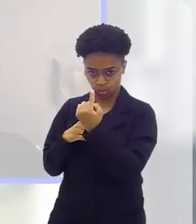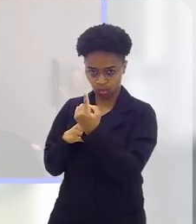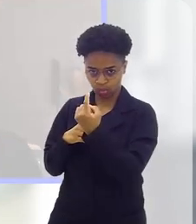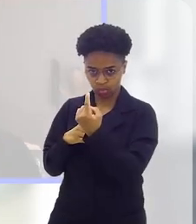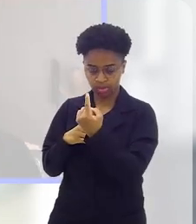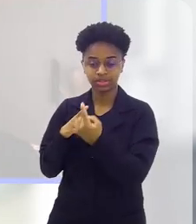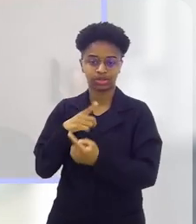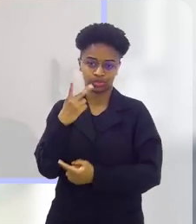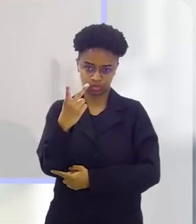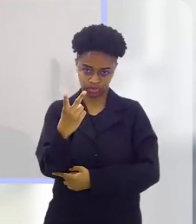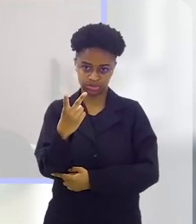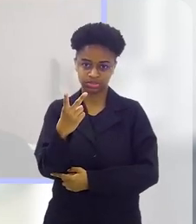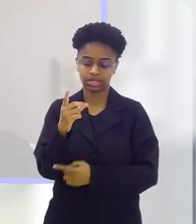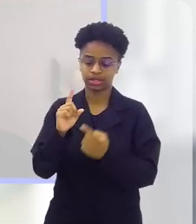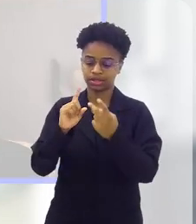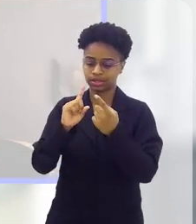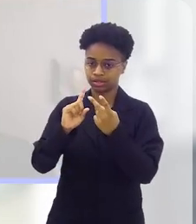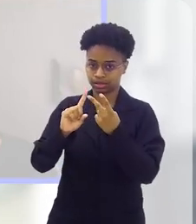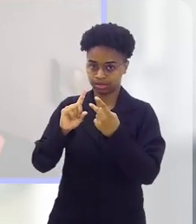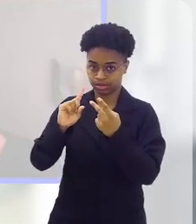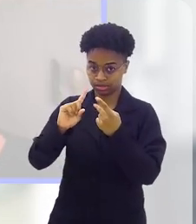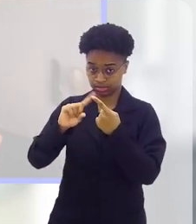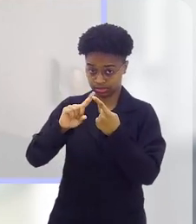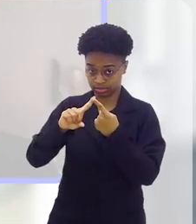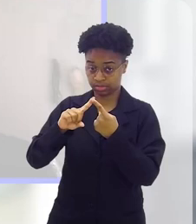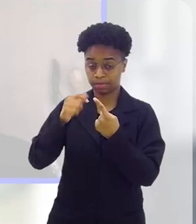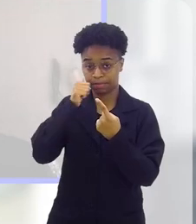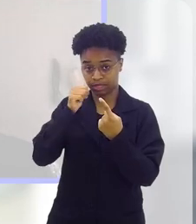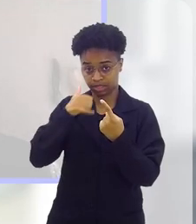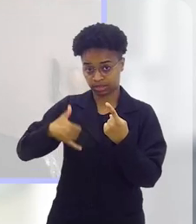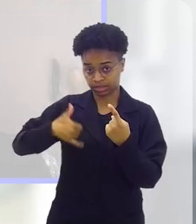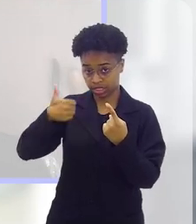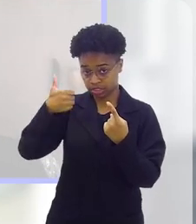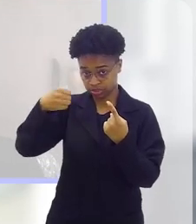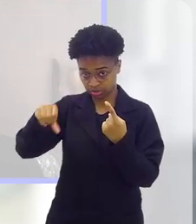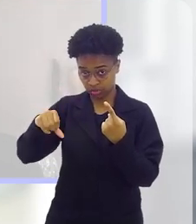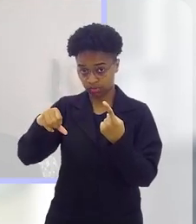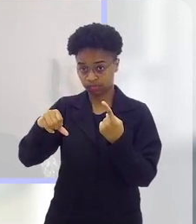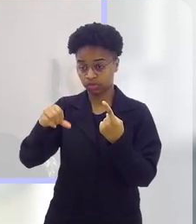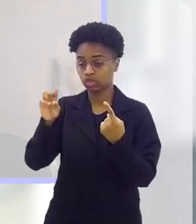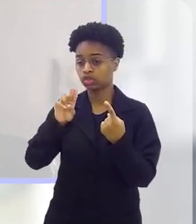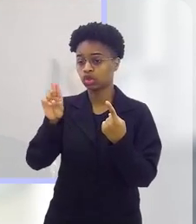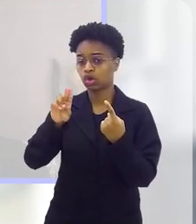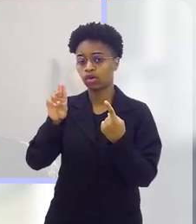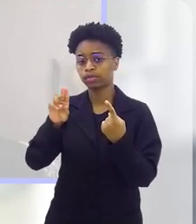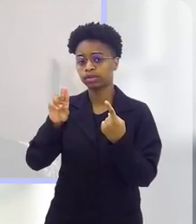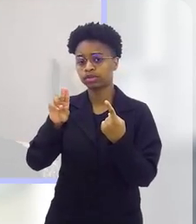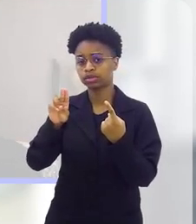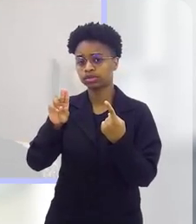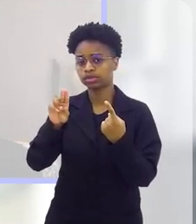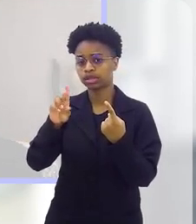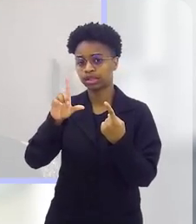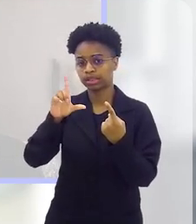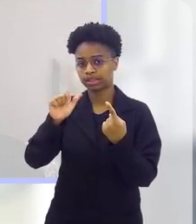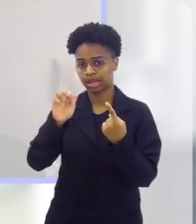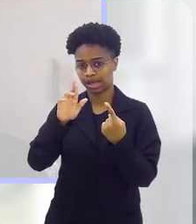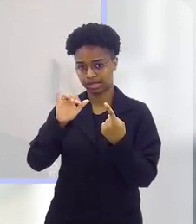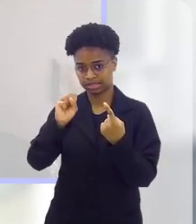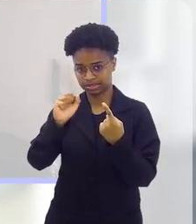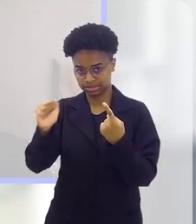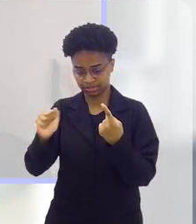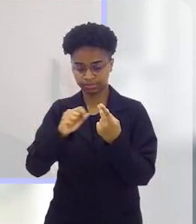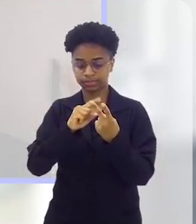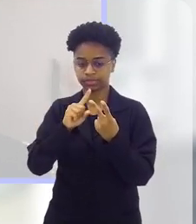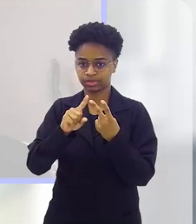Você tem um filho só? Eu tenho dois, eu tenho uma menina de 19 agora e tenho o nome dela? É